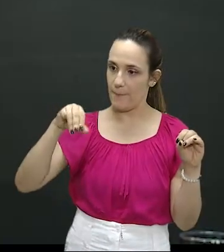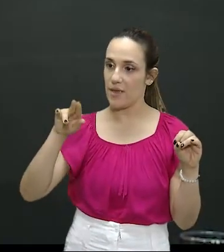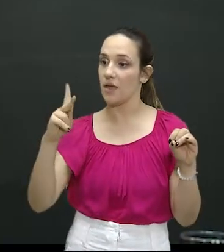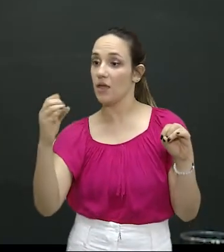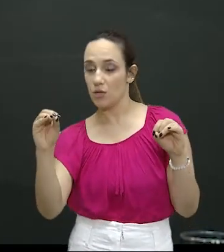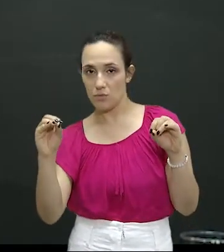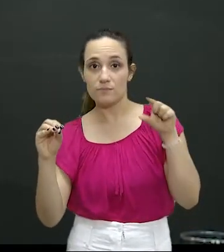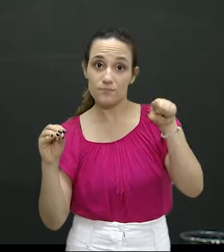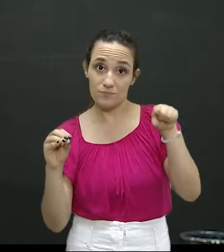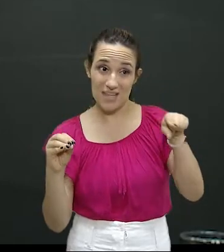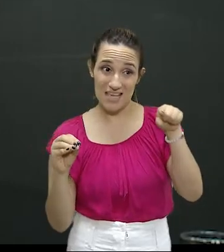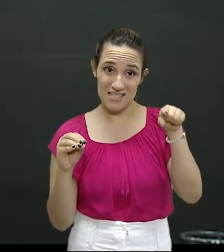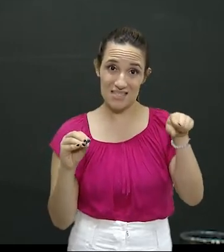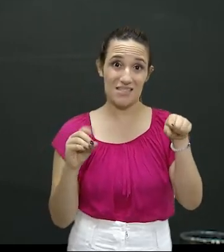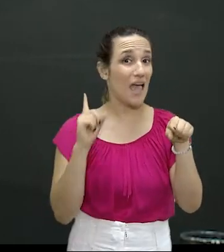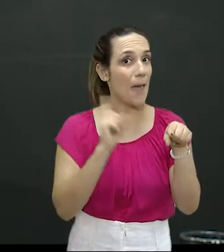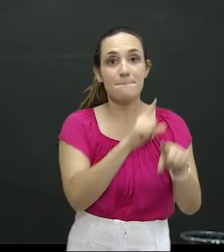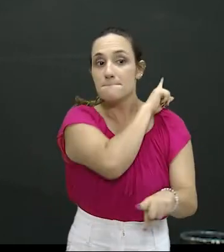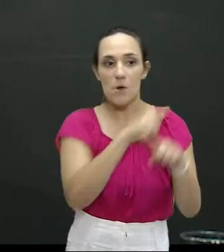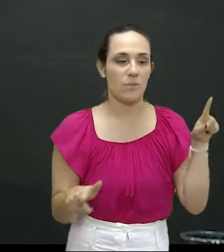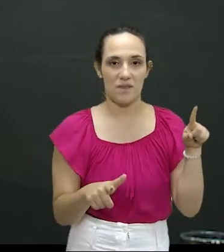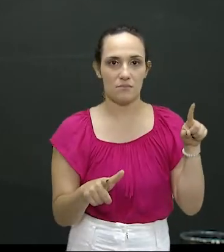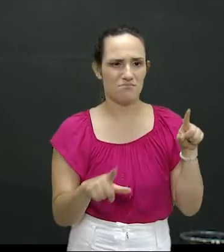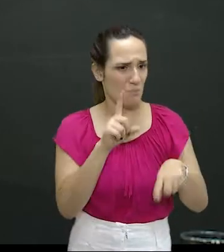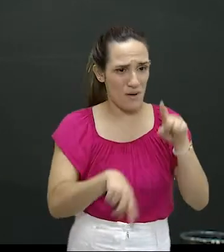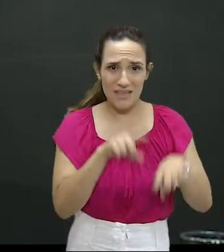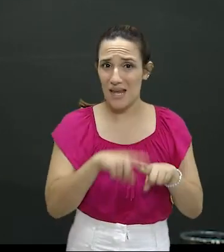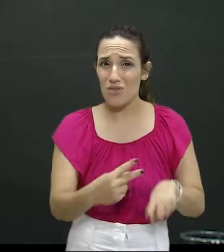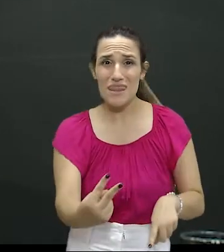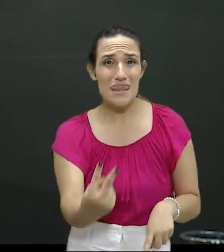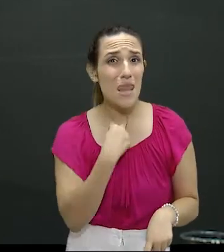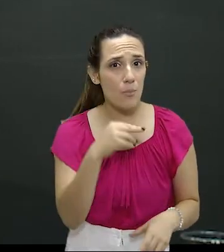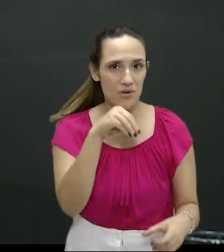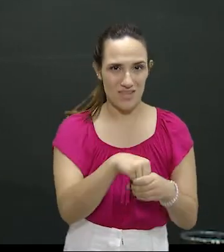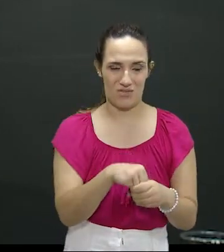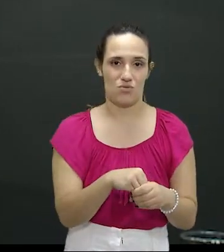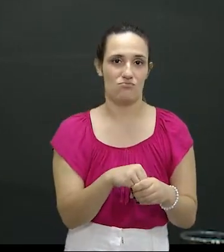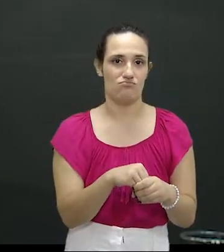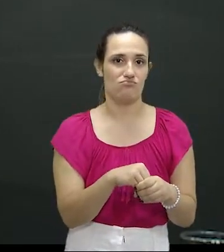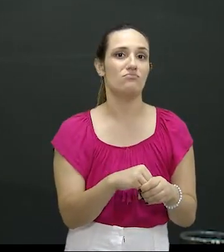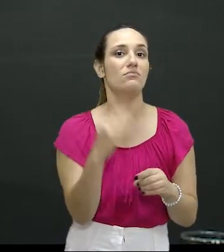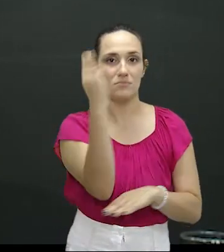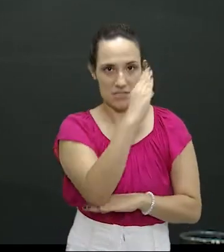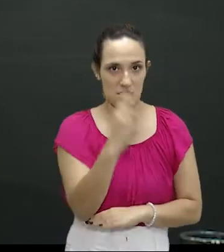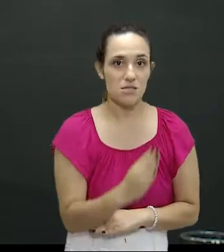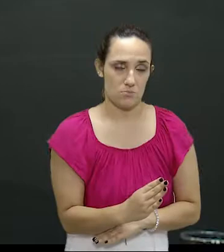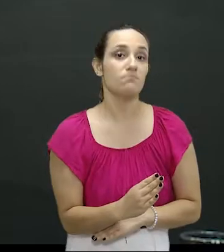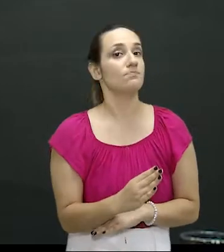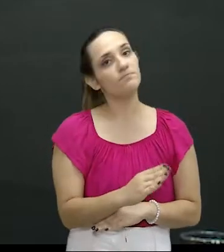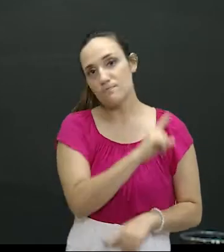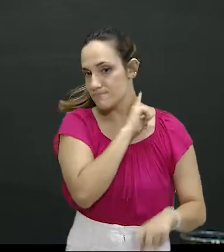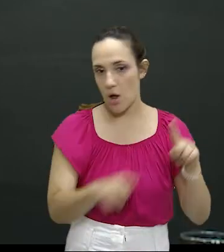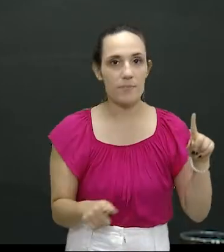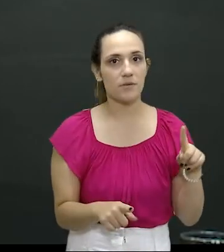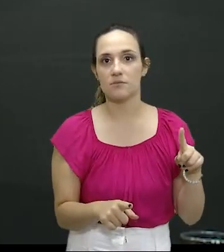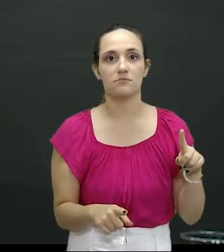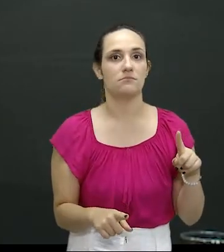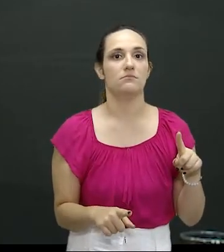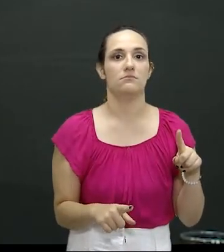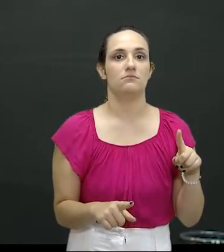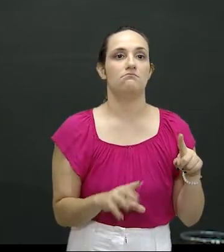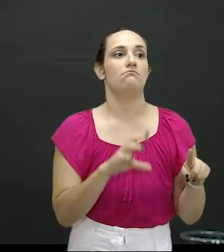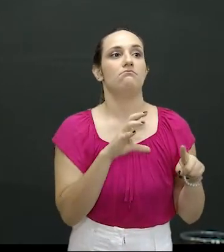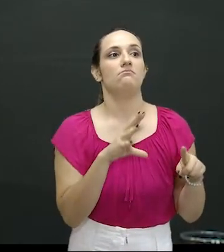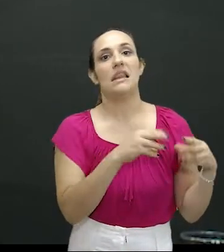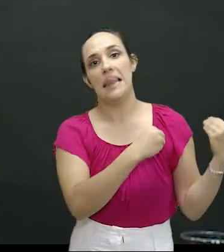da mercadoria proibida, que ela não pode ingressar, assim, a grosso modo, de uma forma mais didática, ela não pode ingressar em território